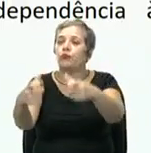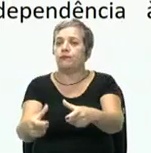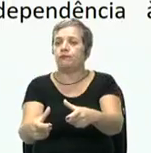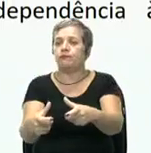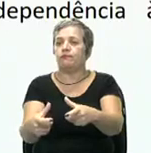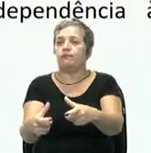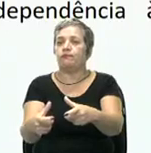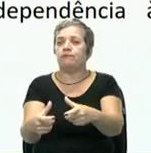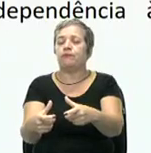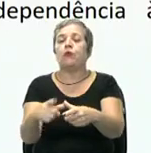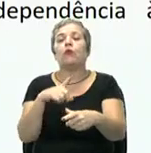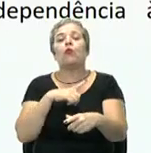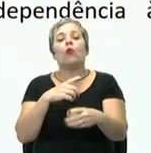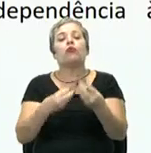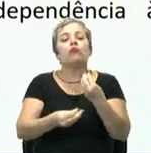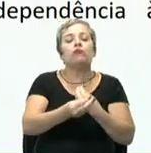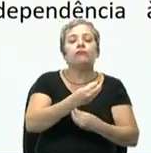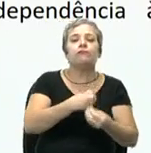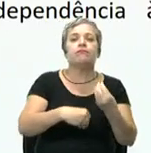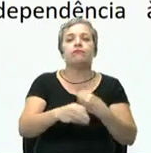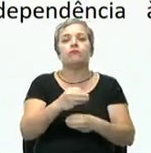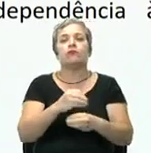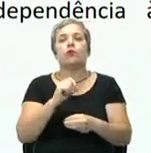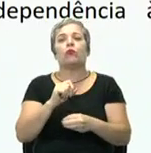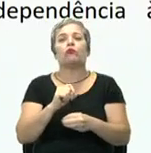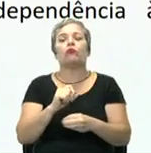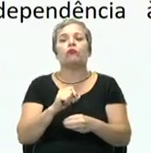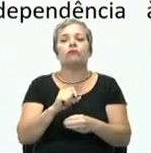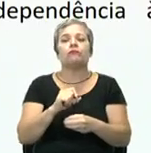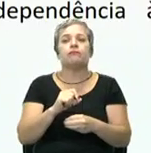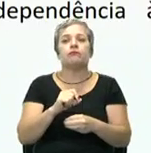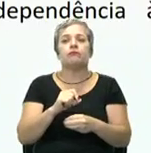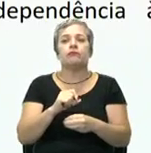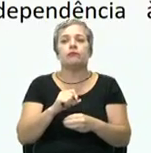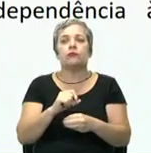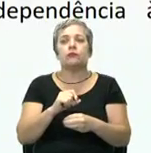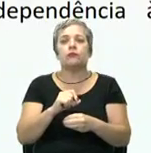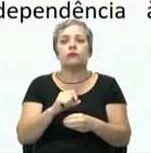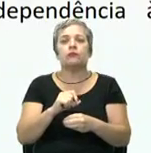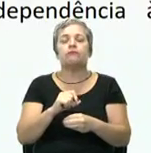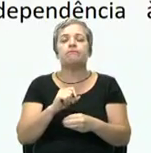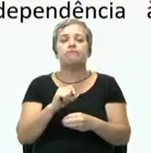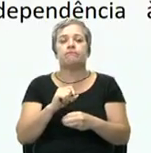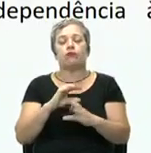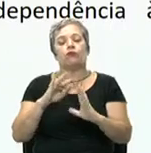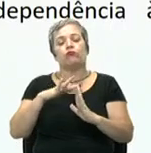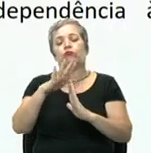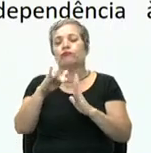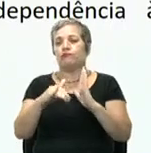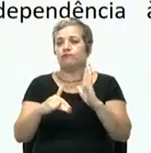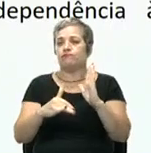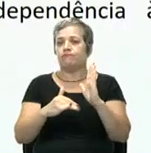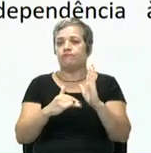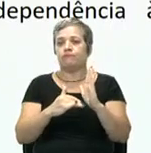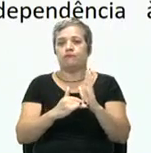no sistema que ela está envolvida, qual é o ambiente, os stakeholders. O todo não é de nenhuma maneira